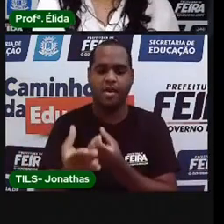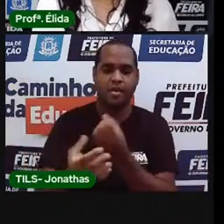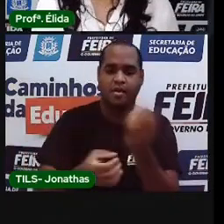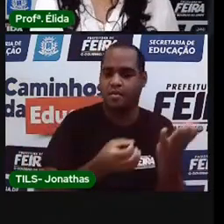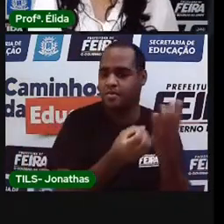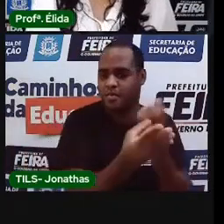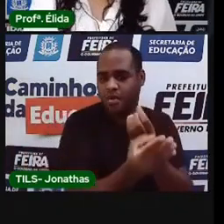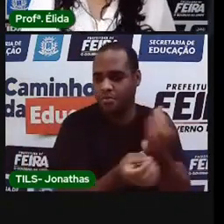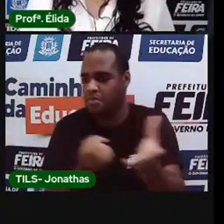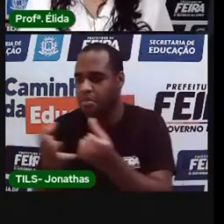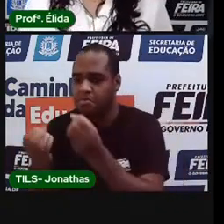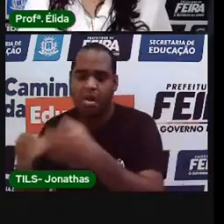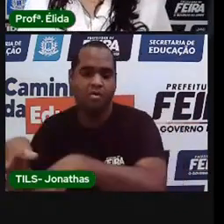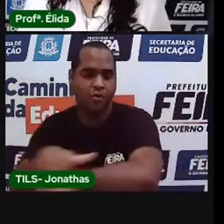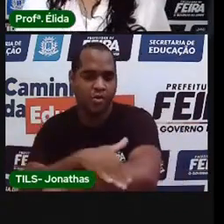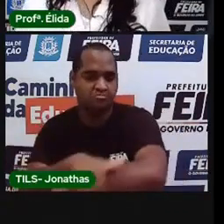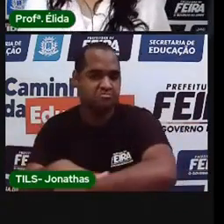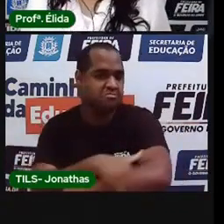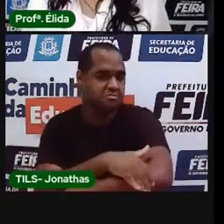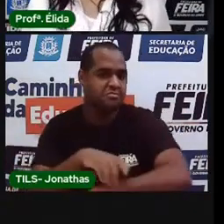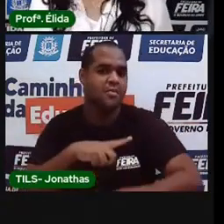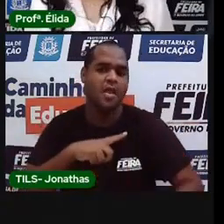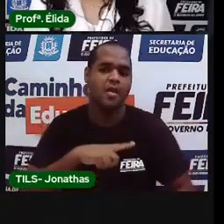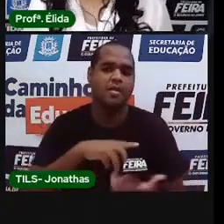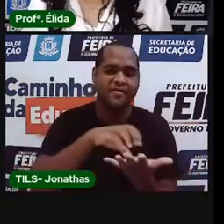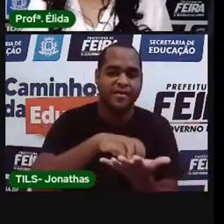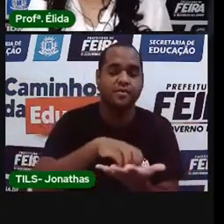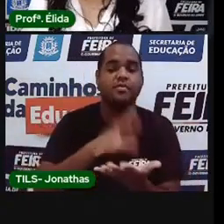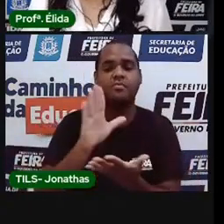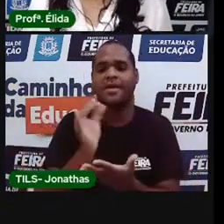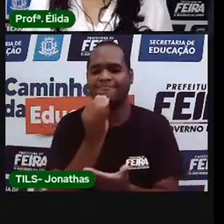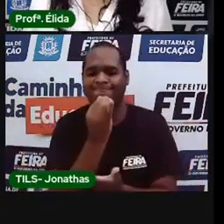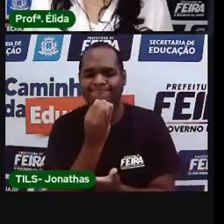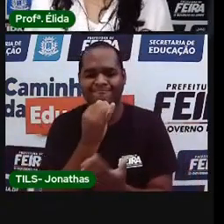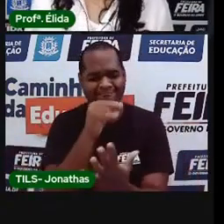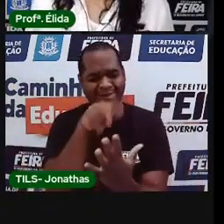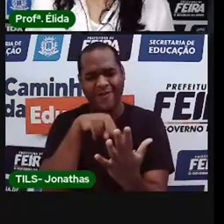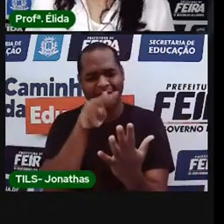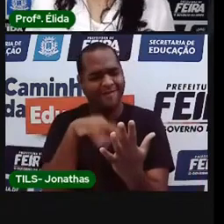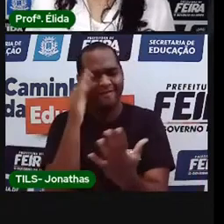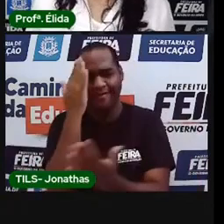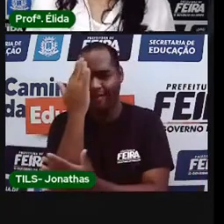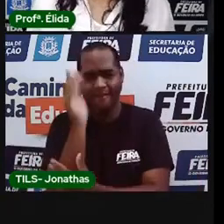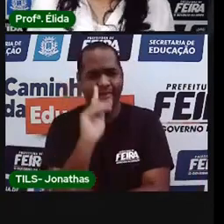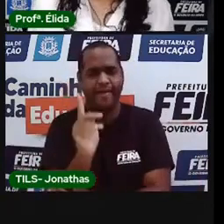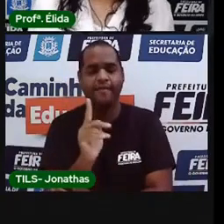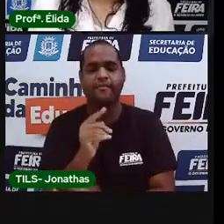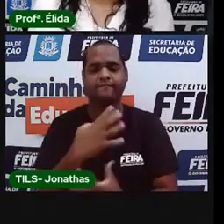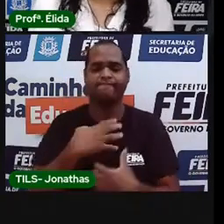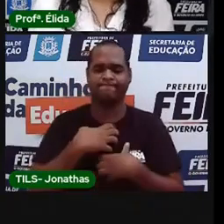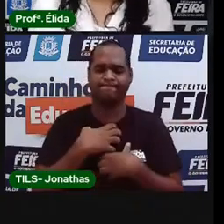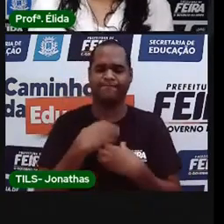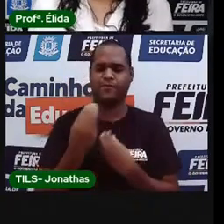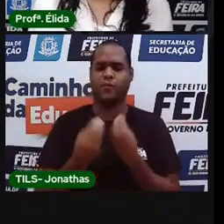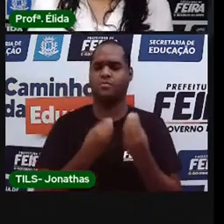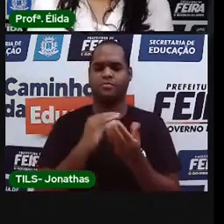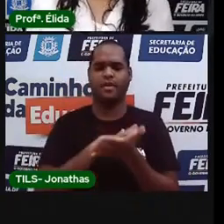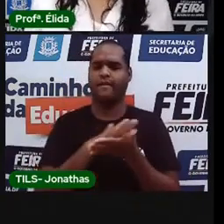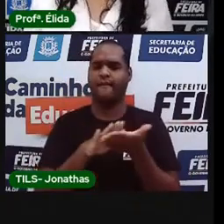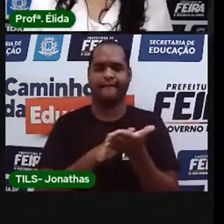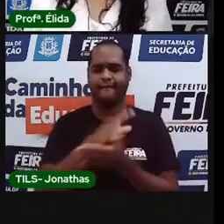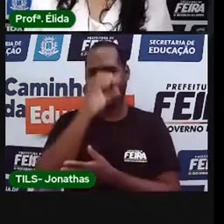rua. E quando nós não sabemos ler ainda, a gente fica sem saber de nada.